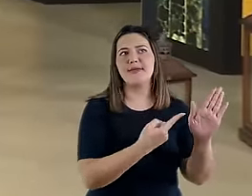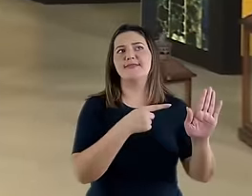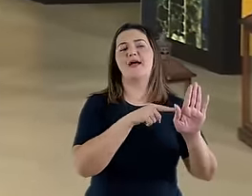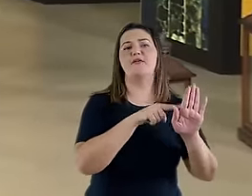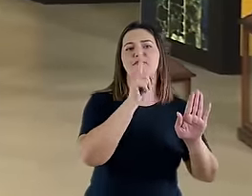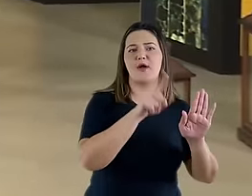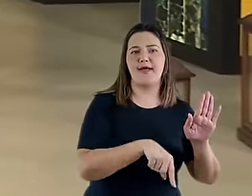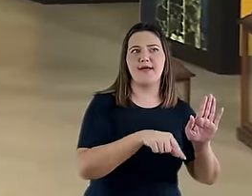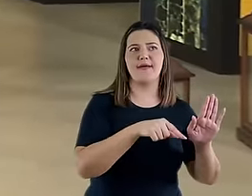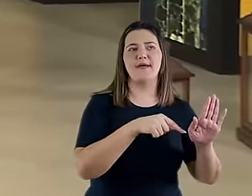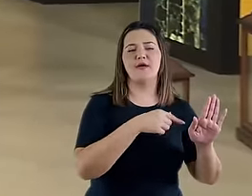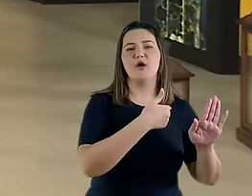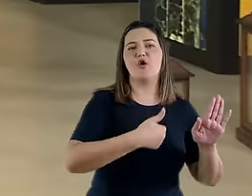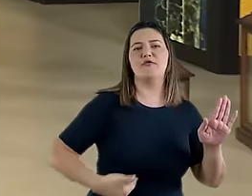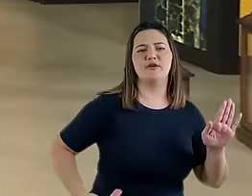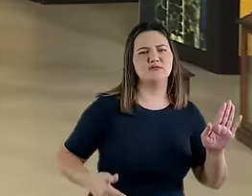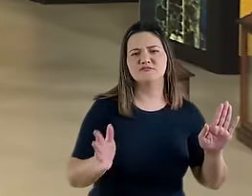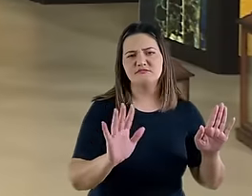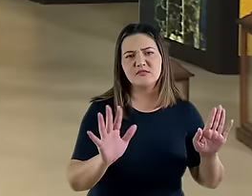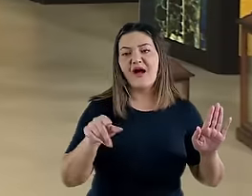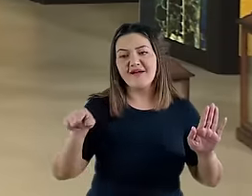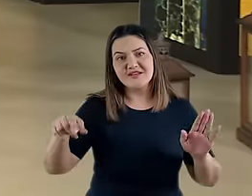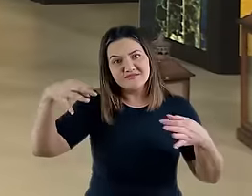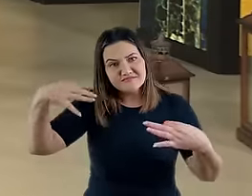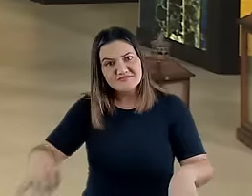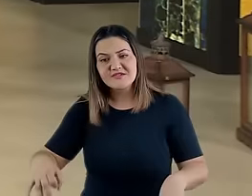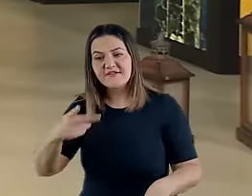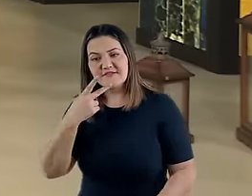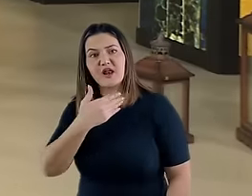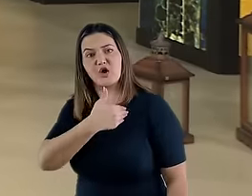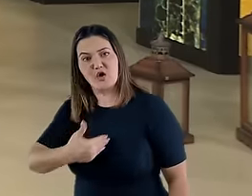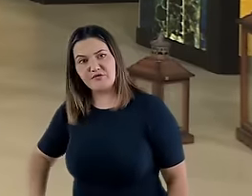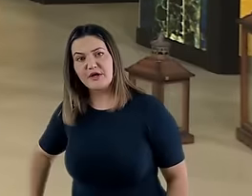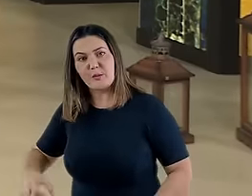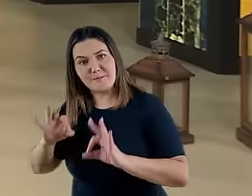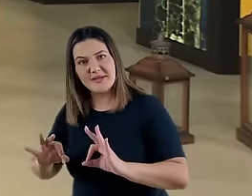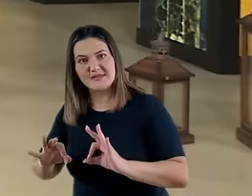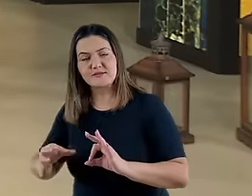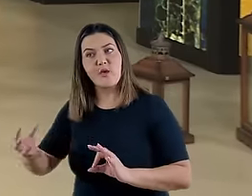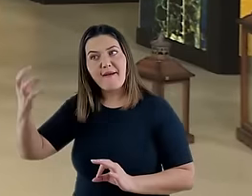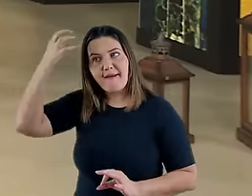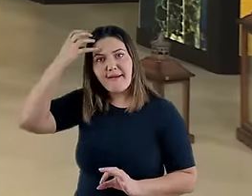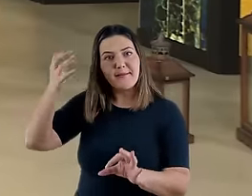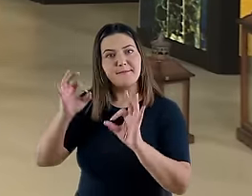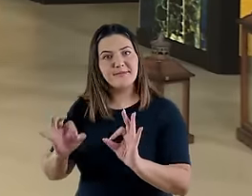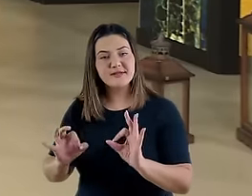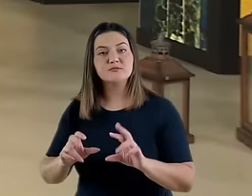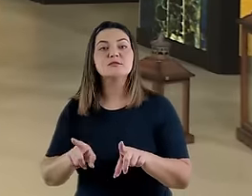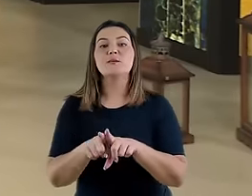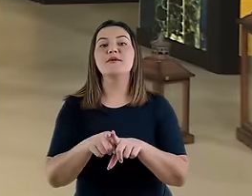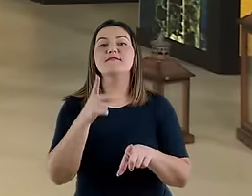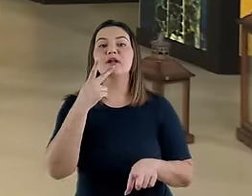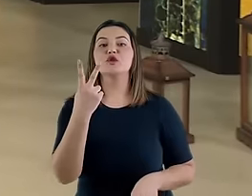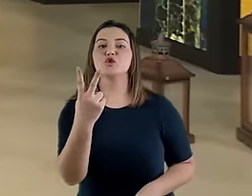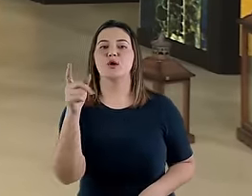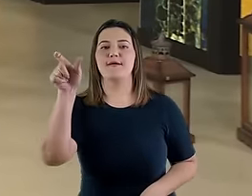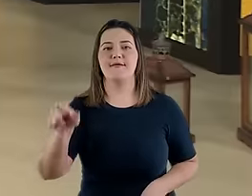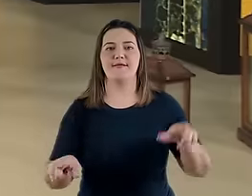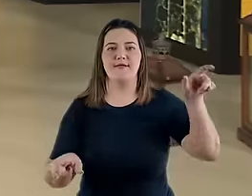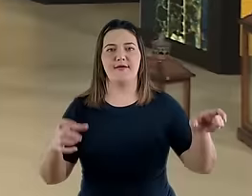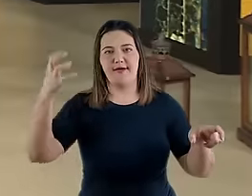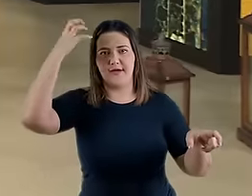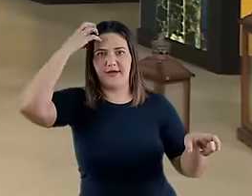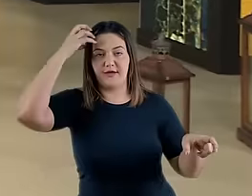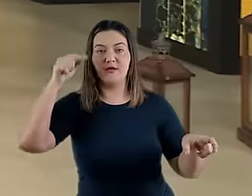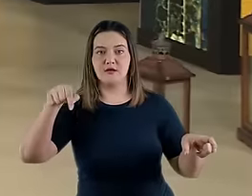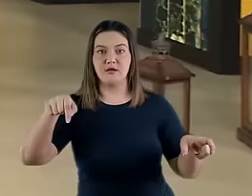em linguagem literal. Um reino com reis. Assim também ele fala de dois reis, um do norte e o outro